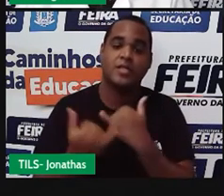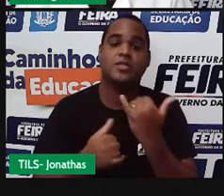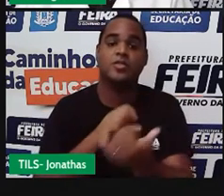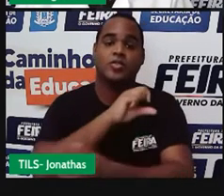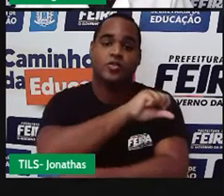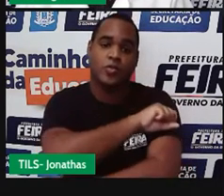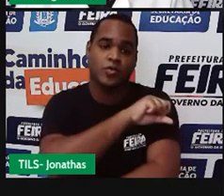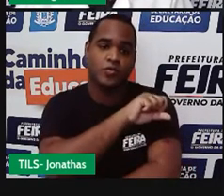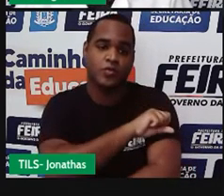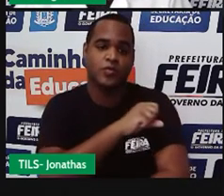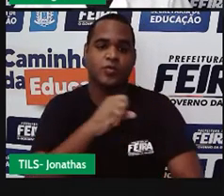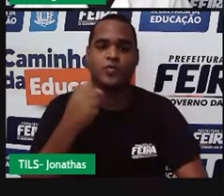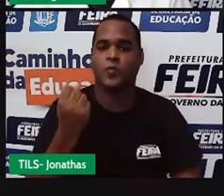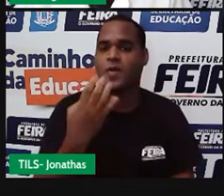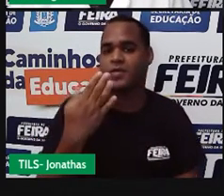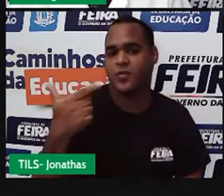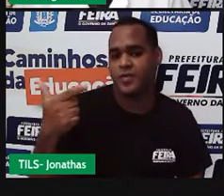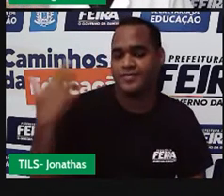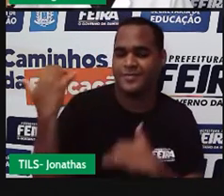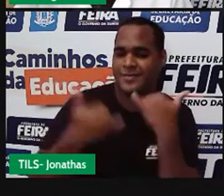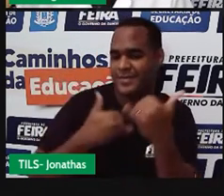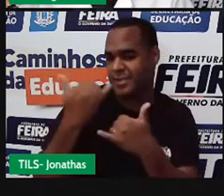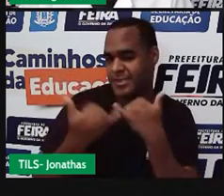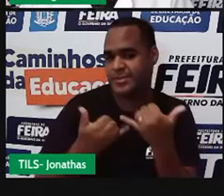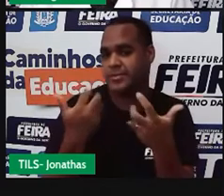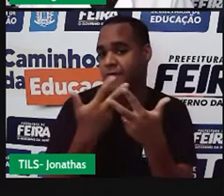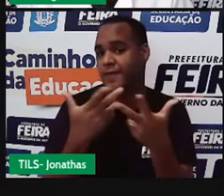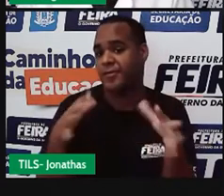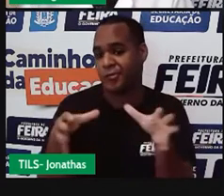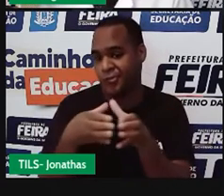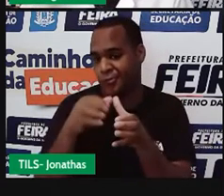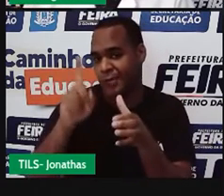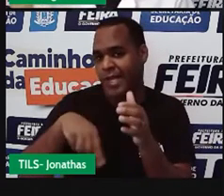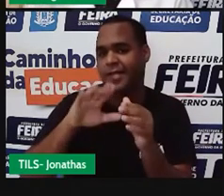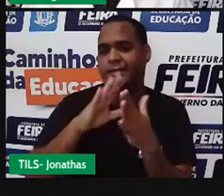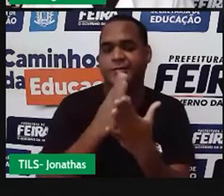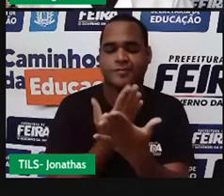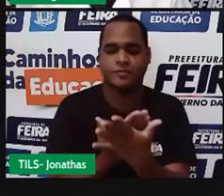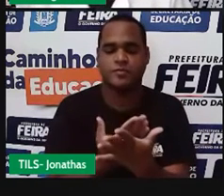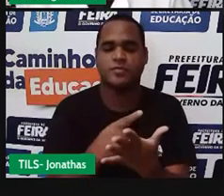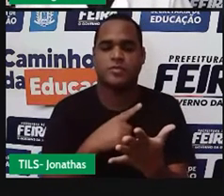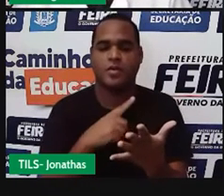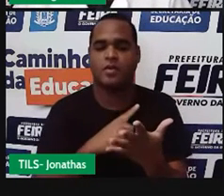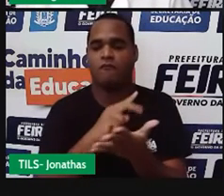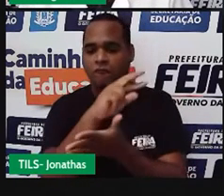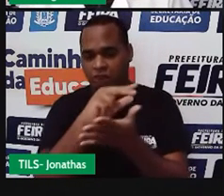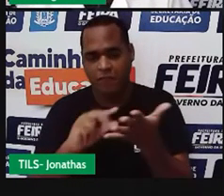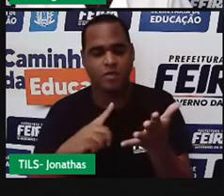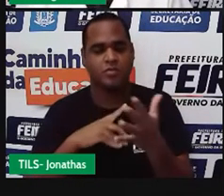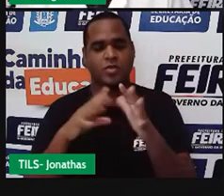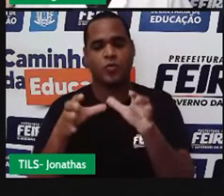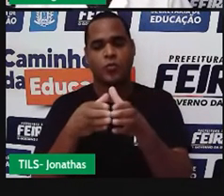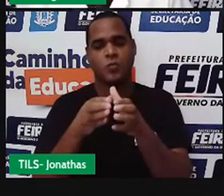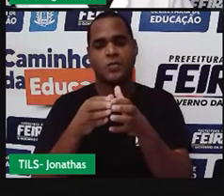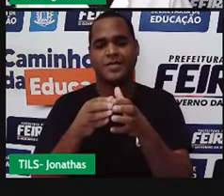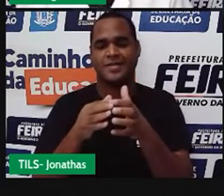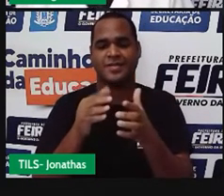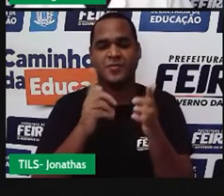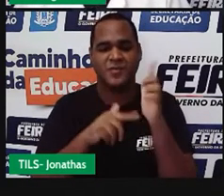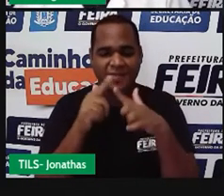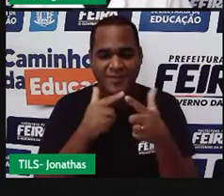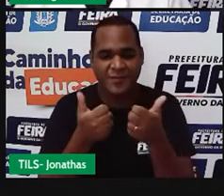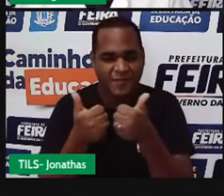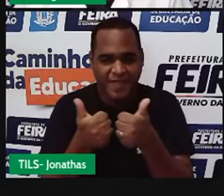ano, 42 brinquedos. Então, as turmas dessa escola, cada turma conseguiu arrecadar uma